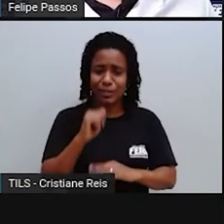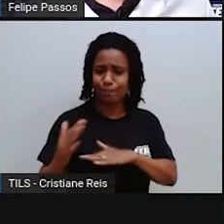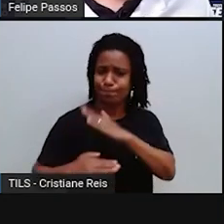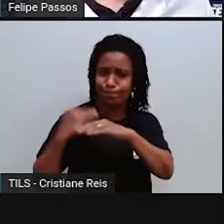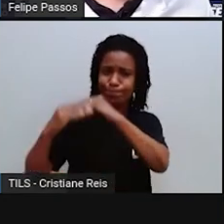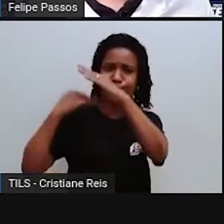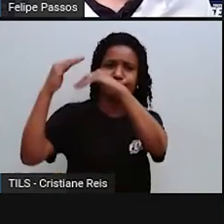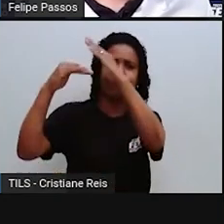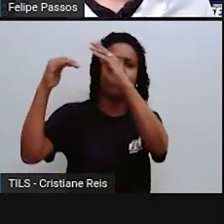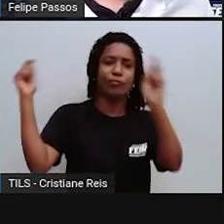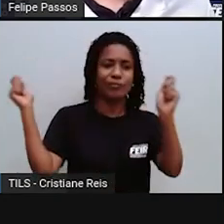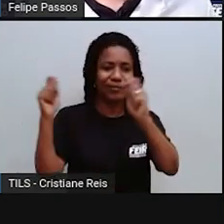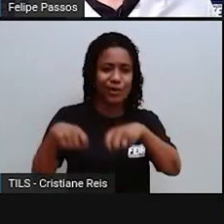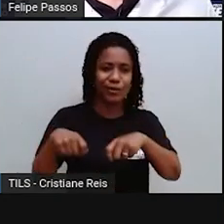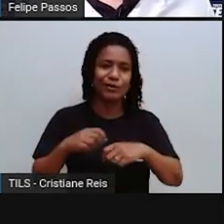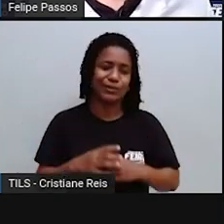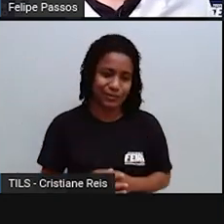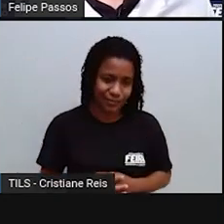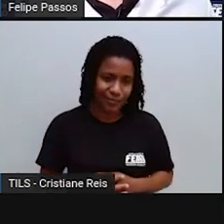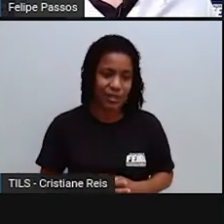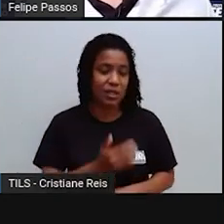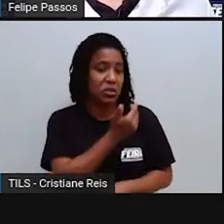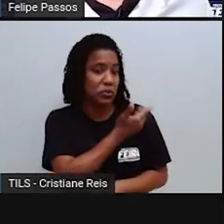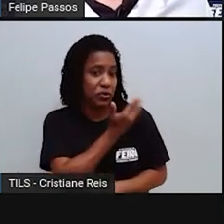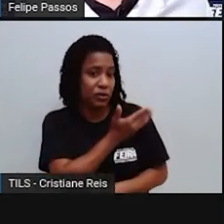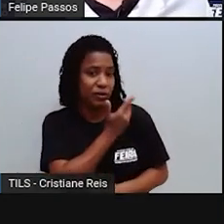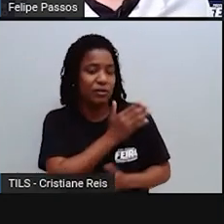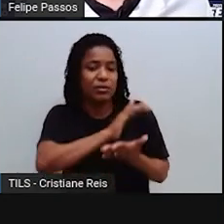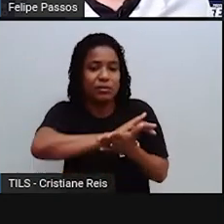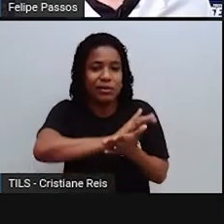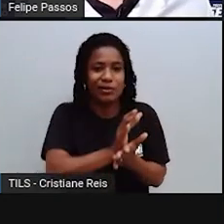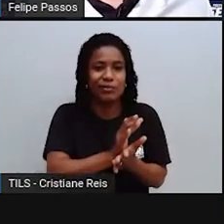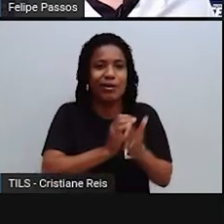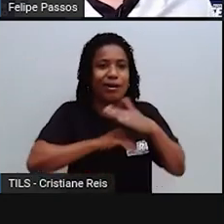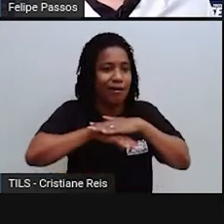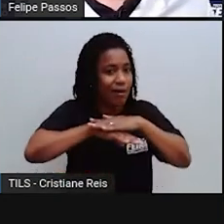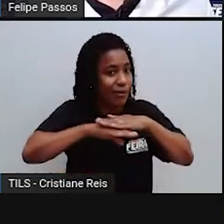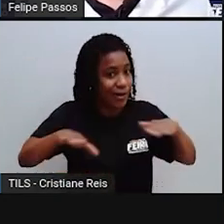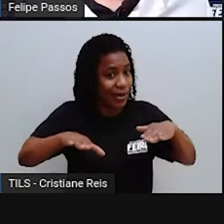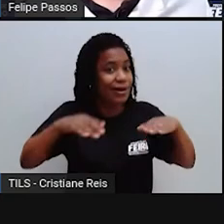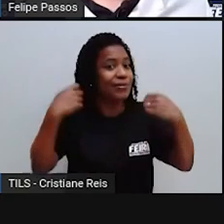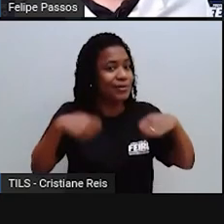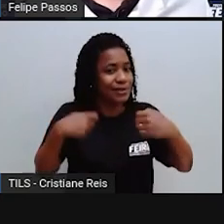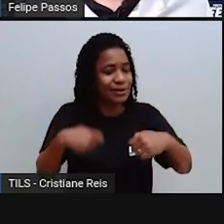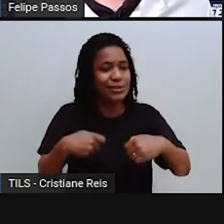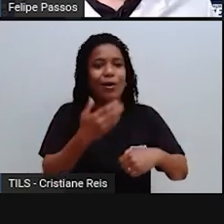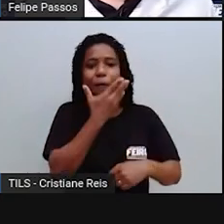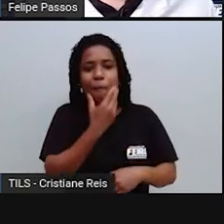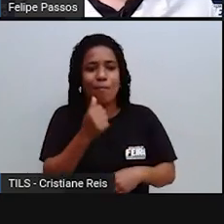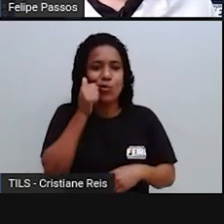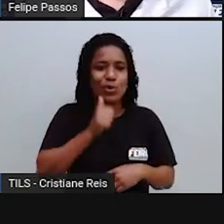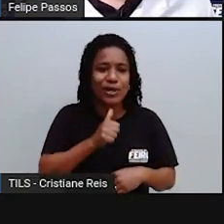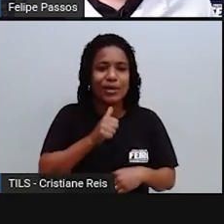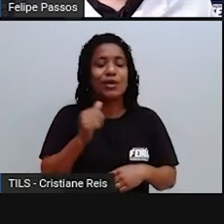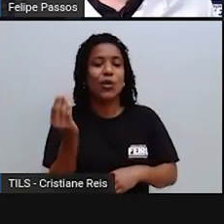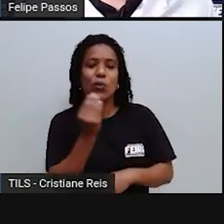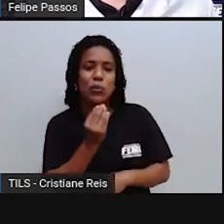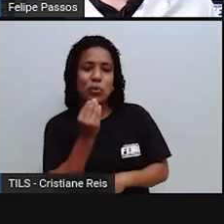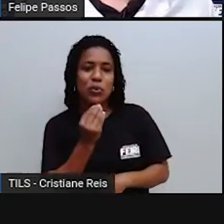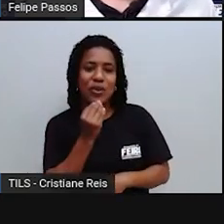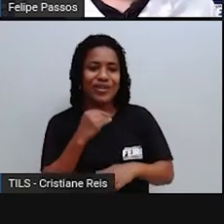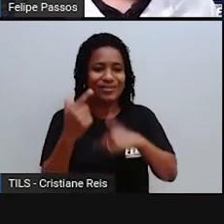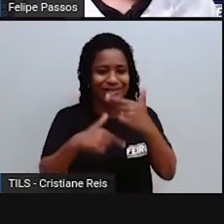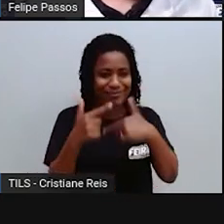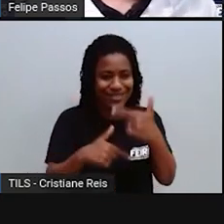acabar com as formas de discriminação é o foco desse objetivo, que homens e mulheres tenham oportunidades iguais. Se você tem um homem